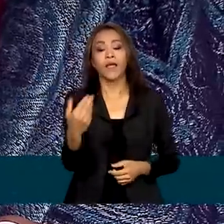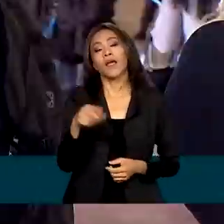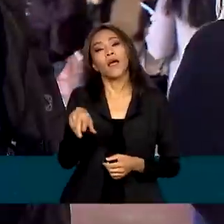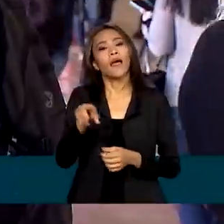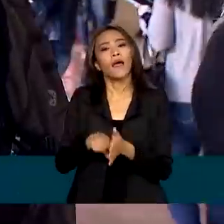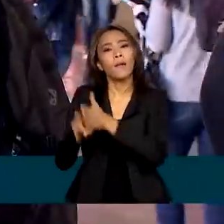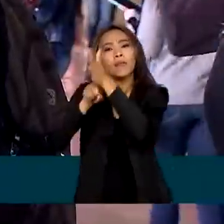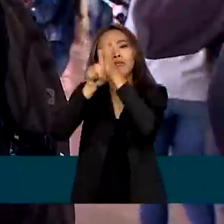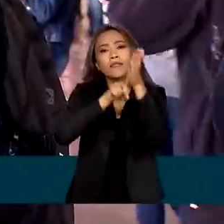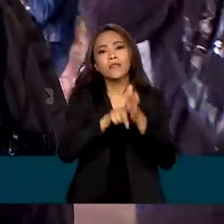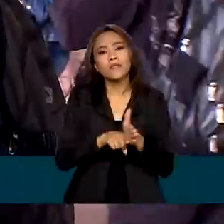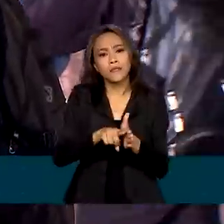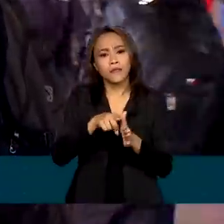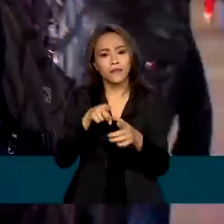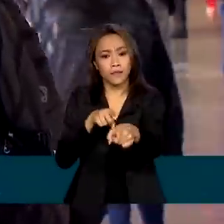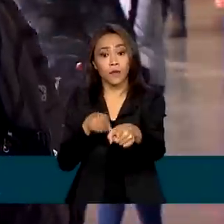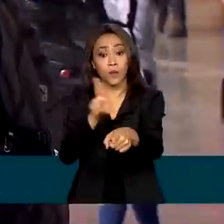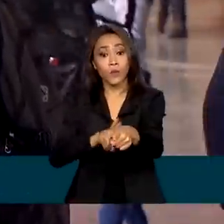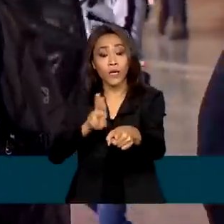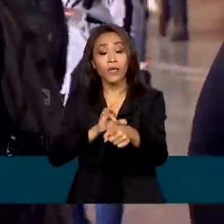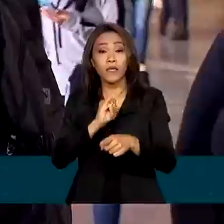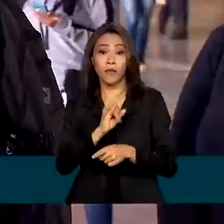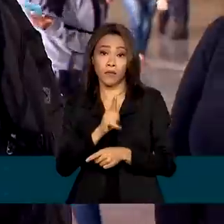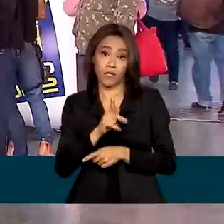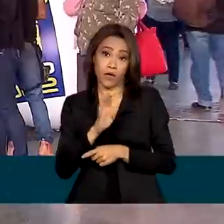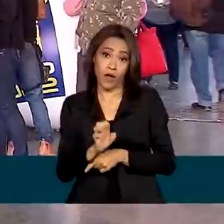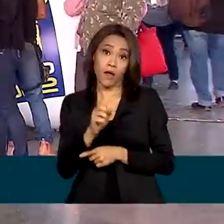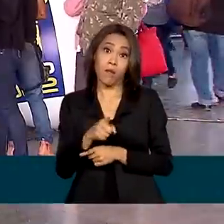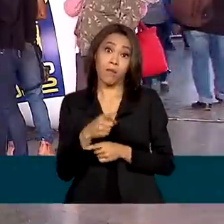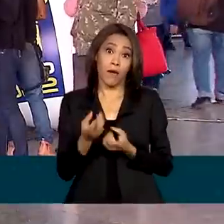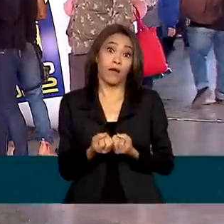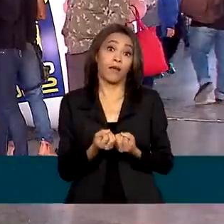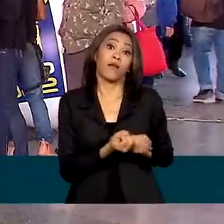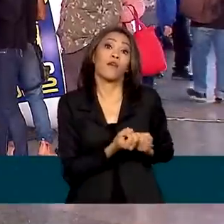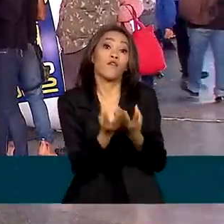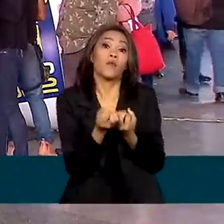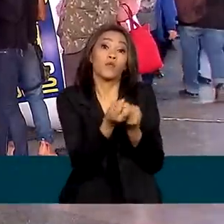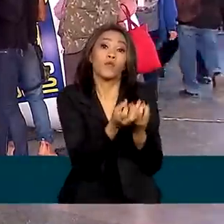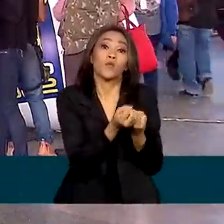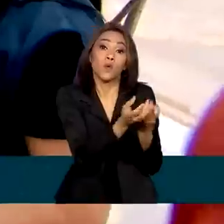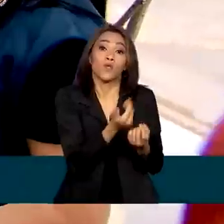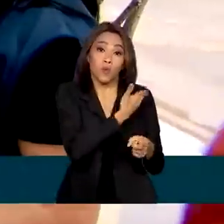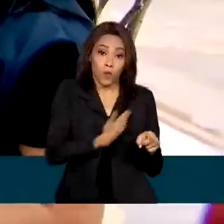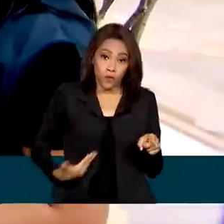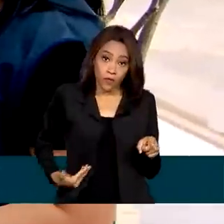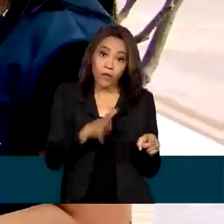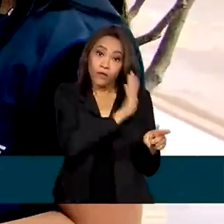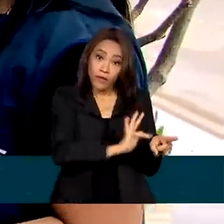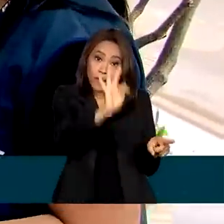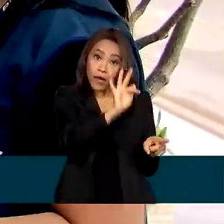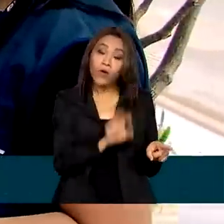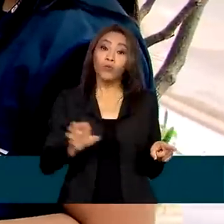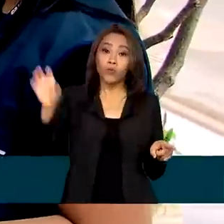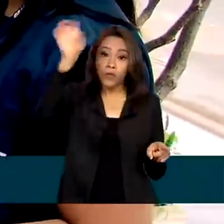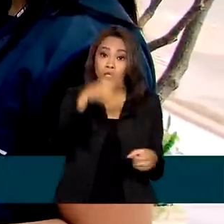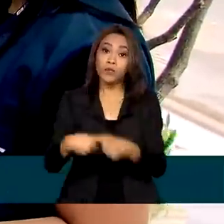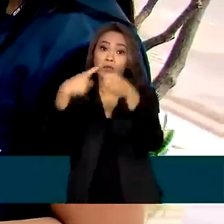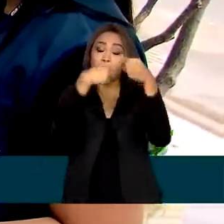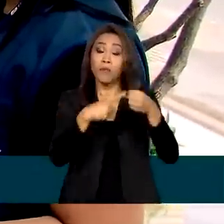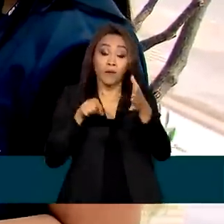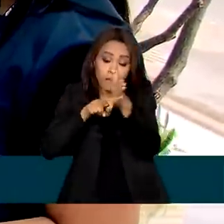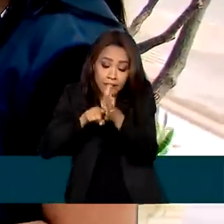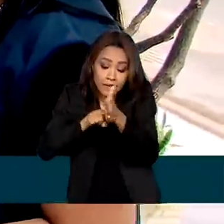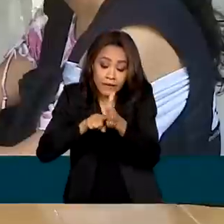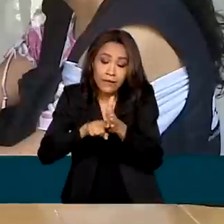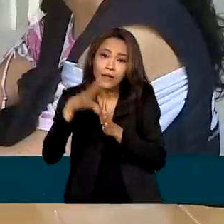como base para a distribuição de recursos do governo federal para estados e municípios. A pesquisa é importante para